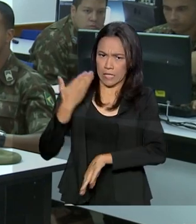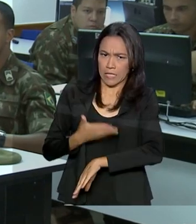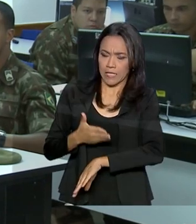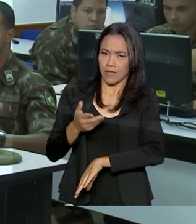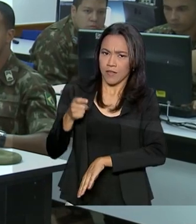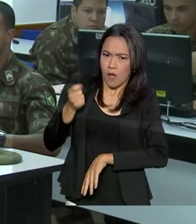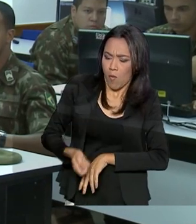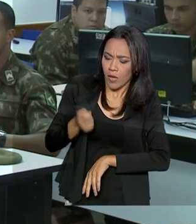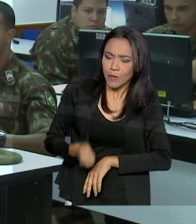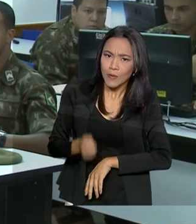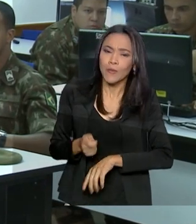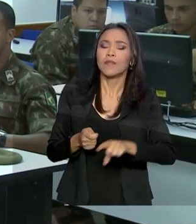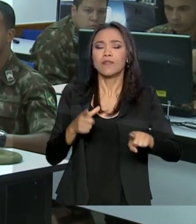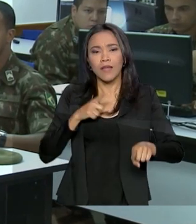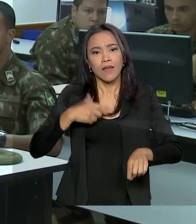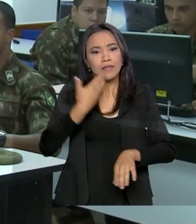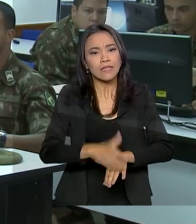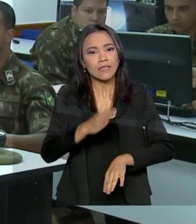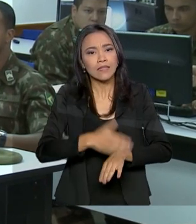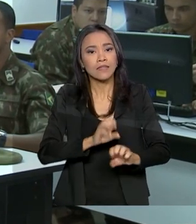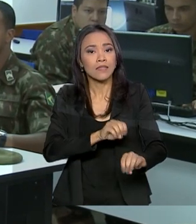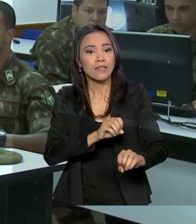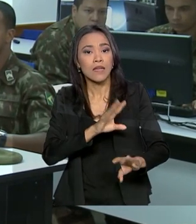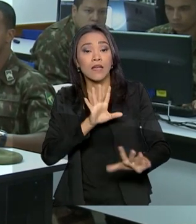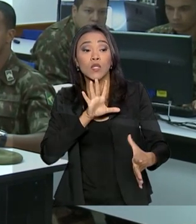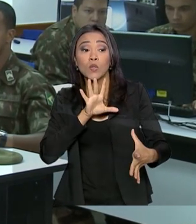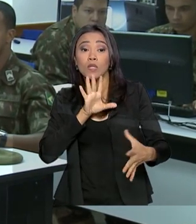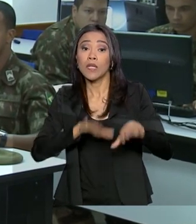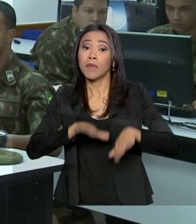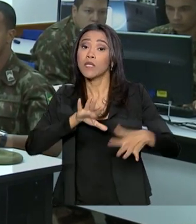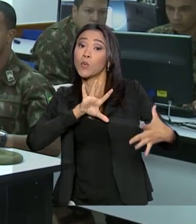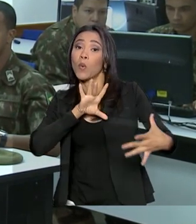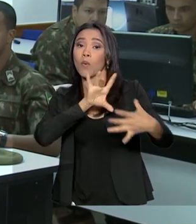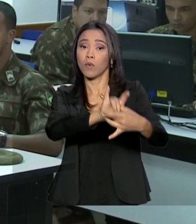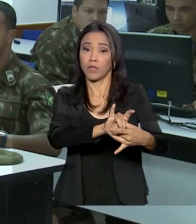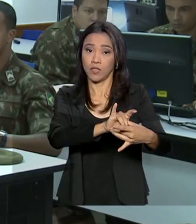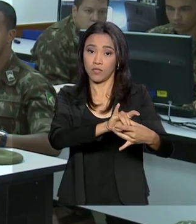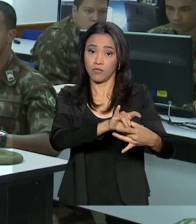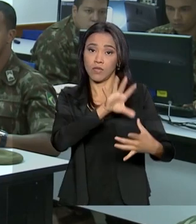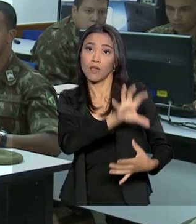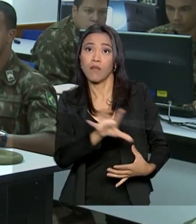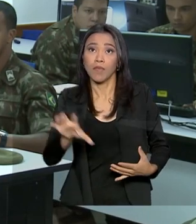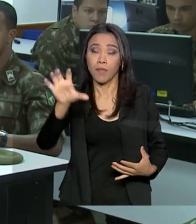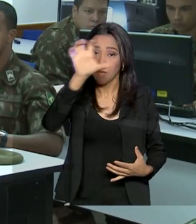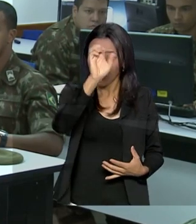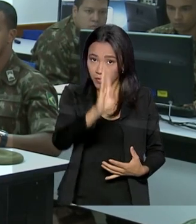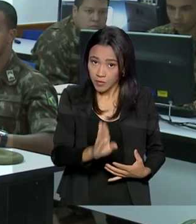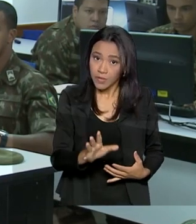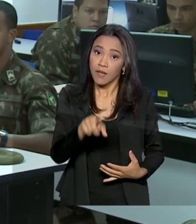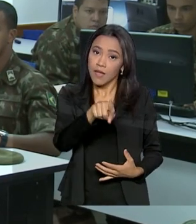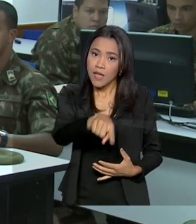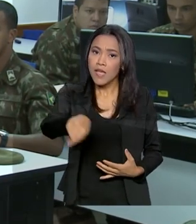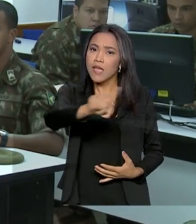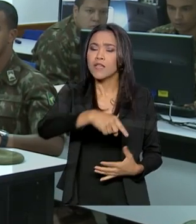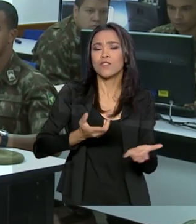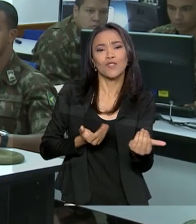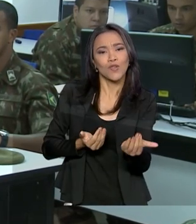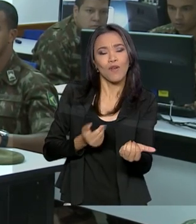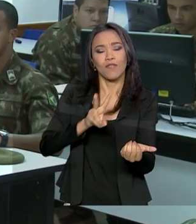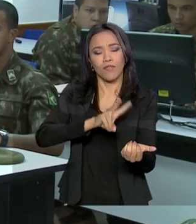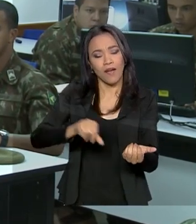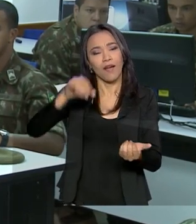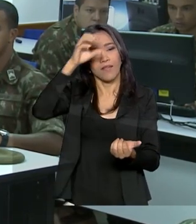recebem qualificação de acordo com a demanda do mercado de trabalho em cada região. Os jovens vão colocar em prática a